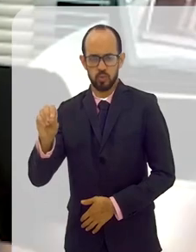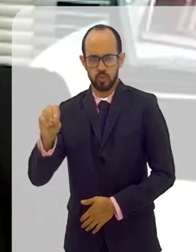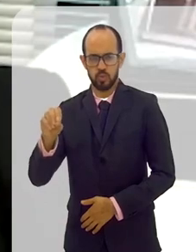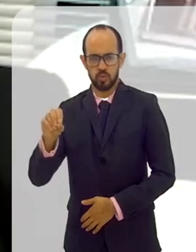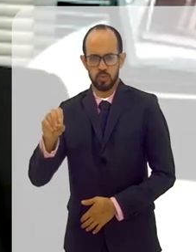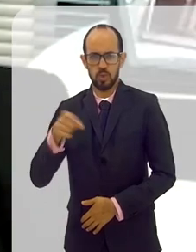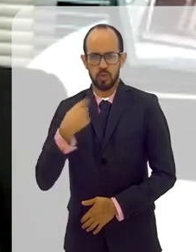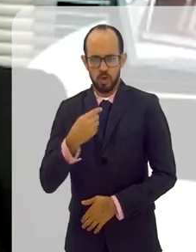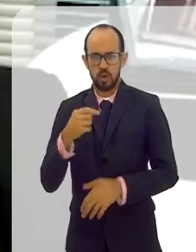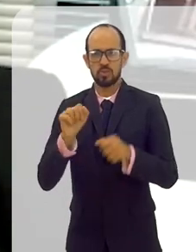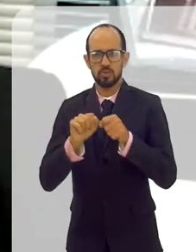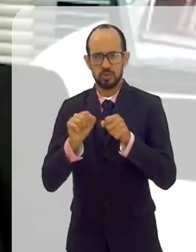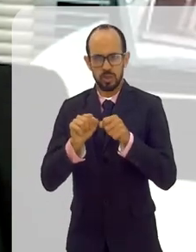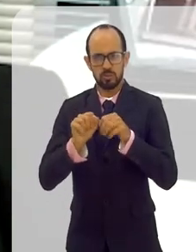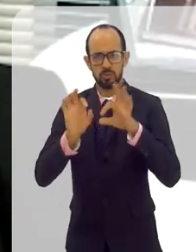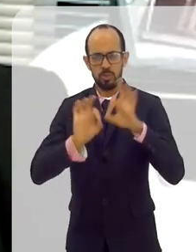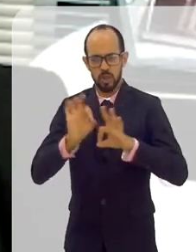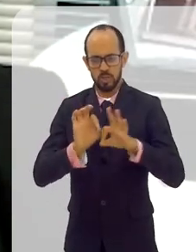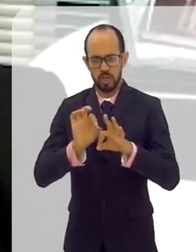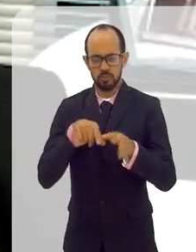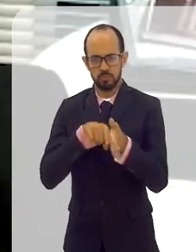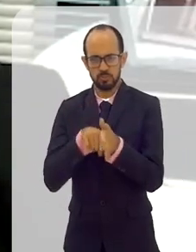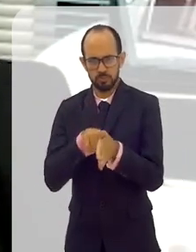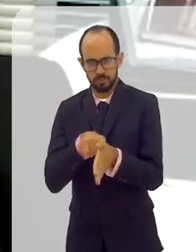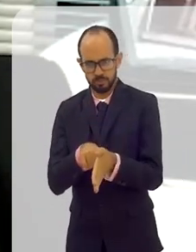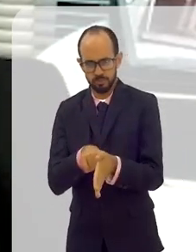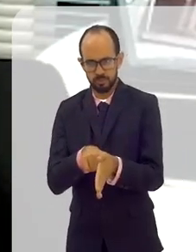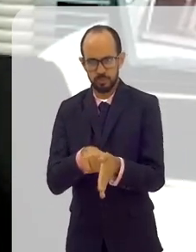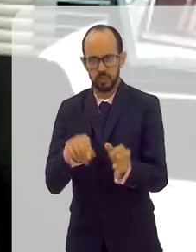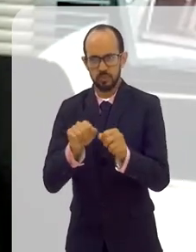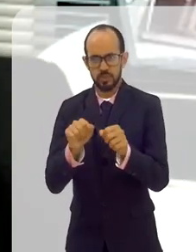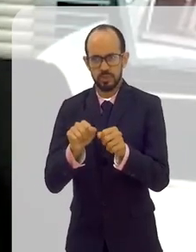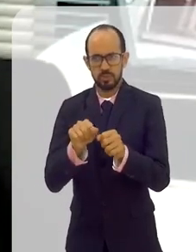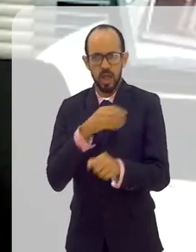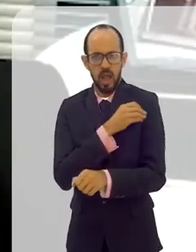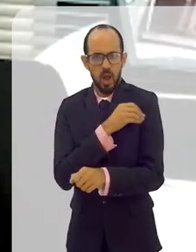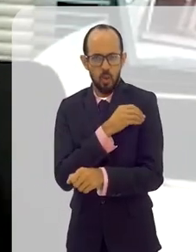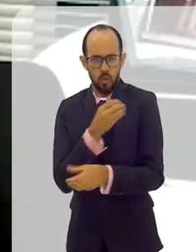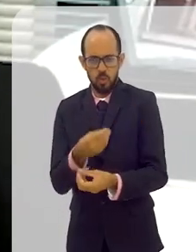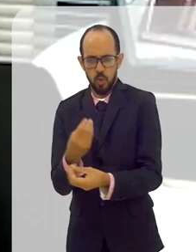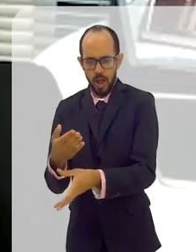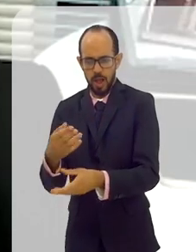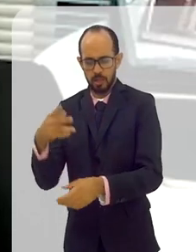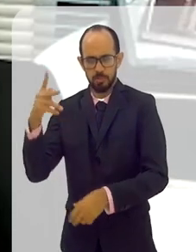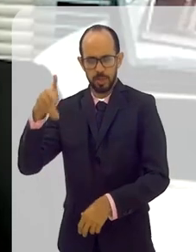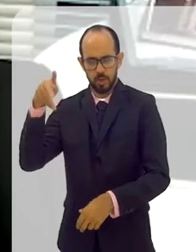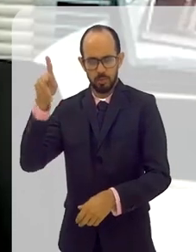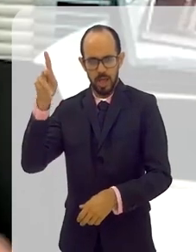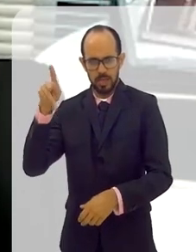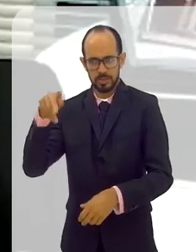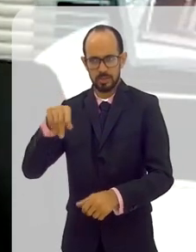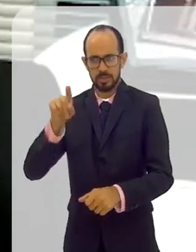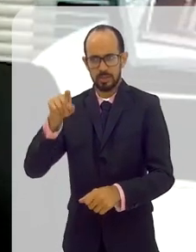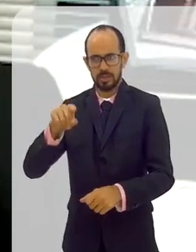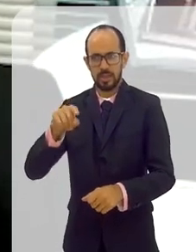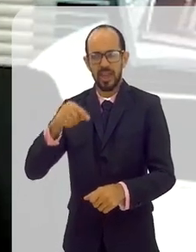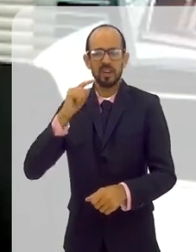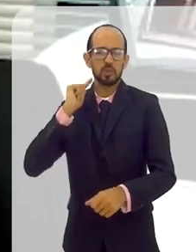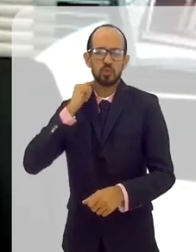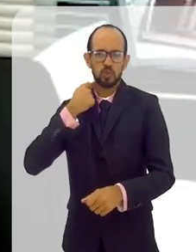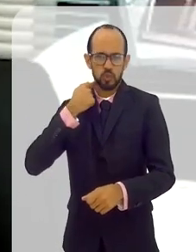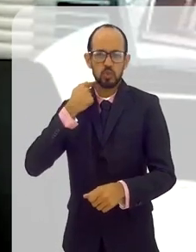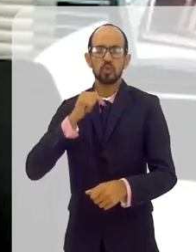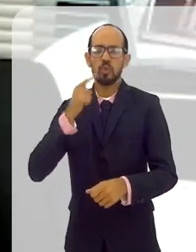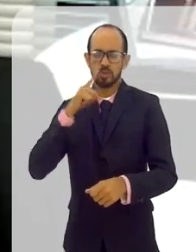fizemos projetos de pesquisa que pegamos álcool doado da Petrobras, que era impuro,